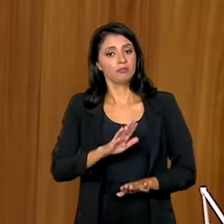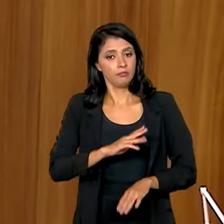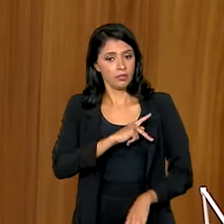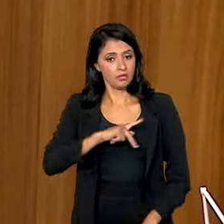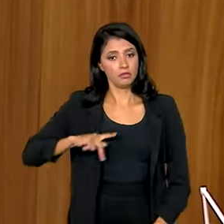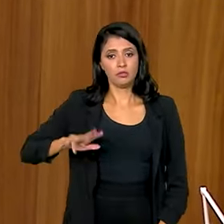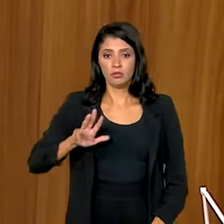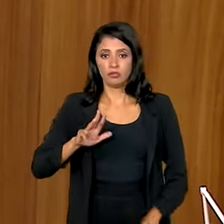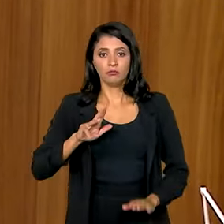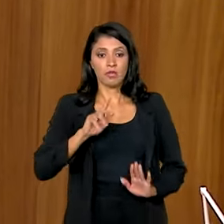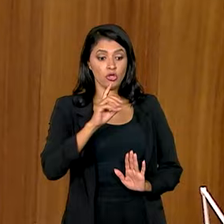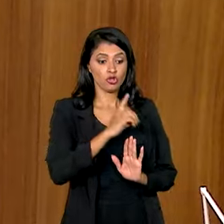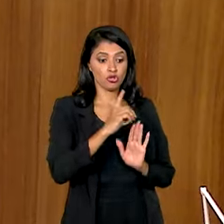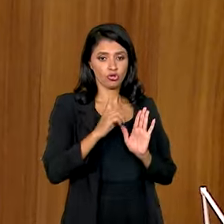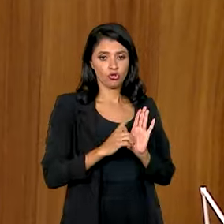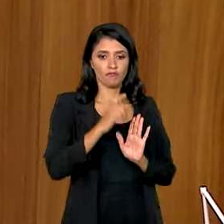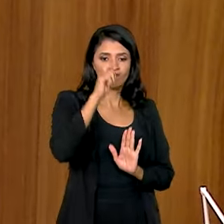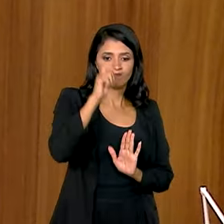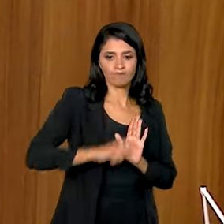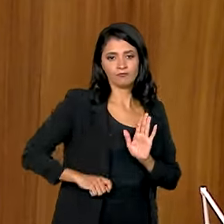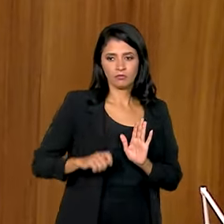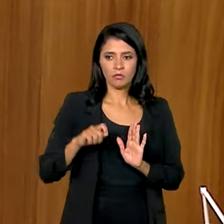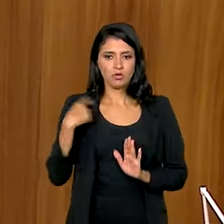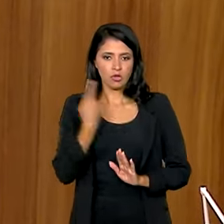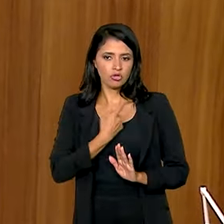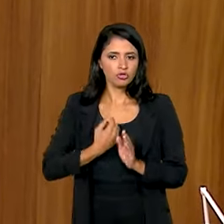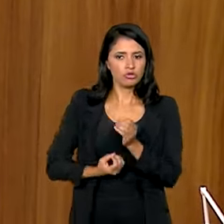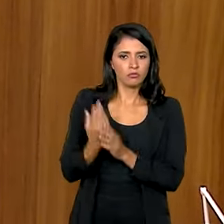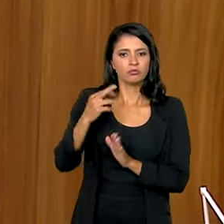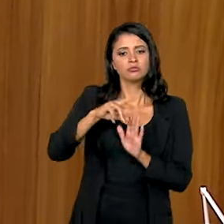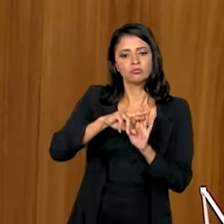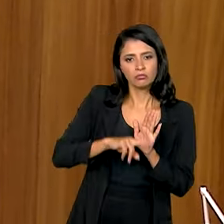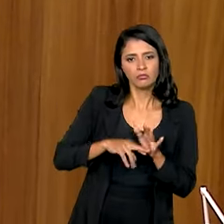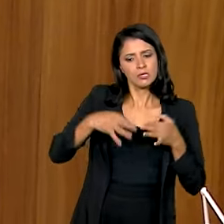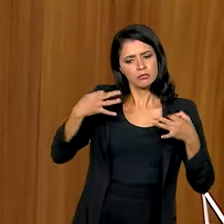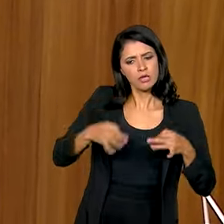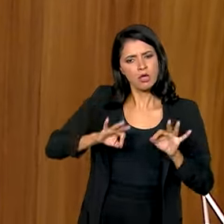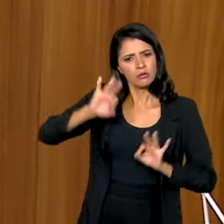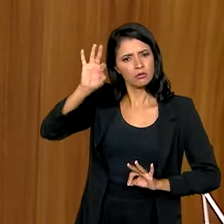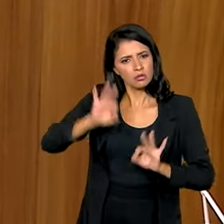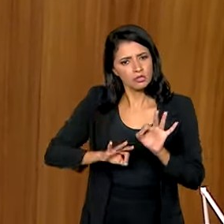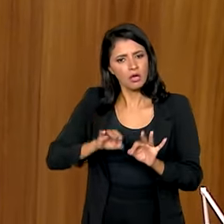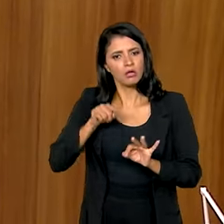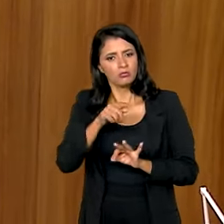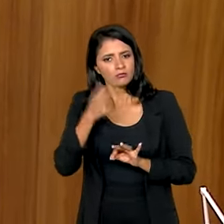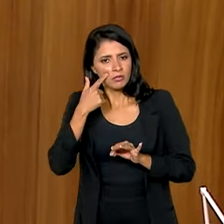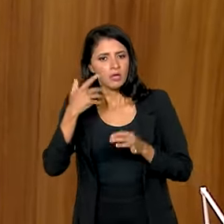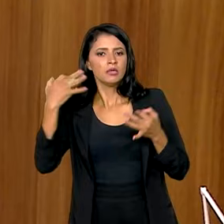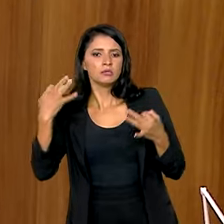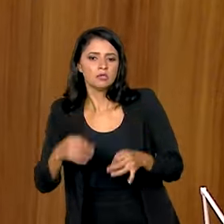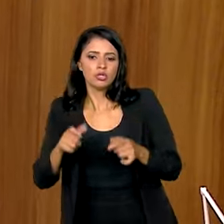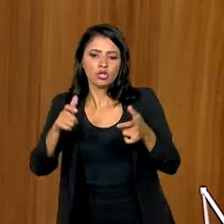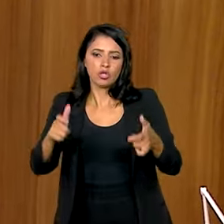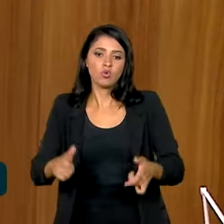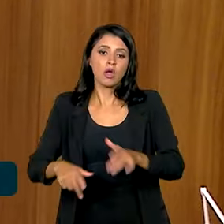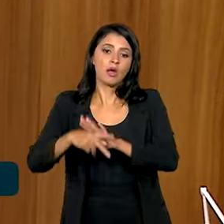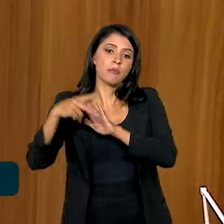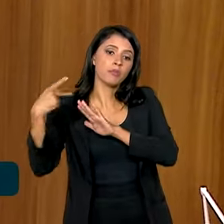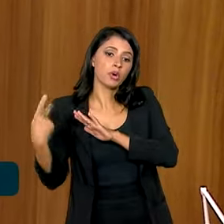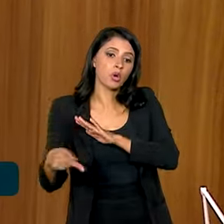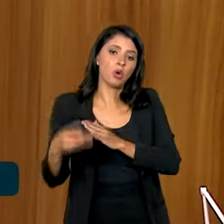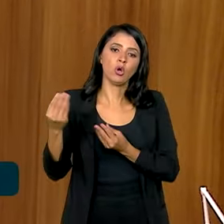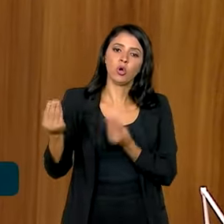para que a gente regulamente, de forma ordeira, para que essa ocupação seja em áreas propícias para